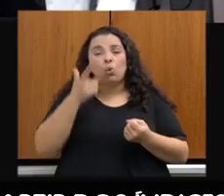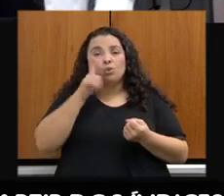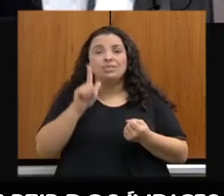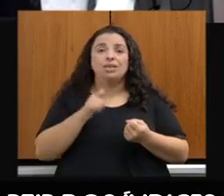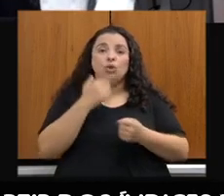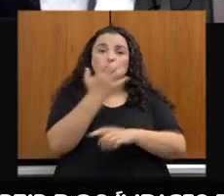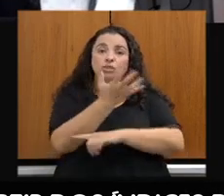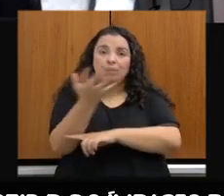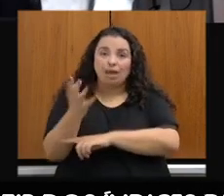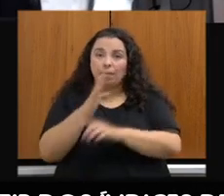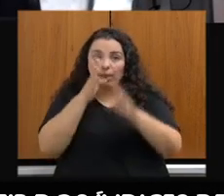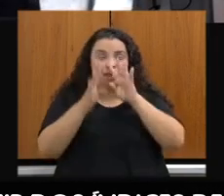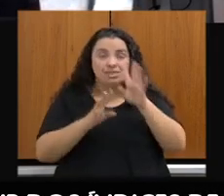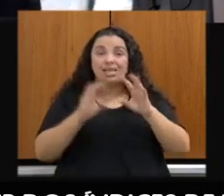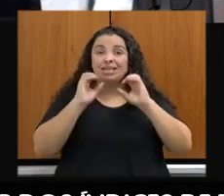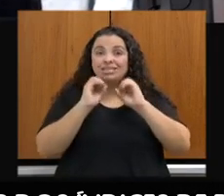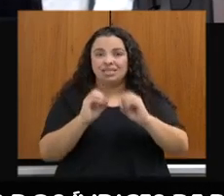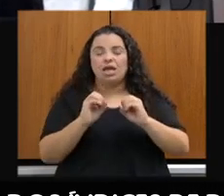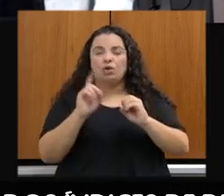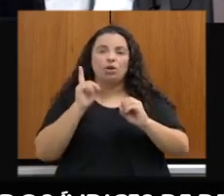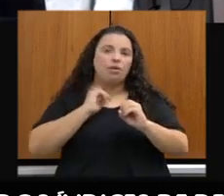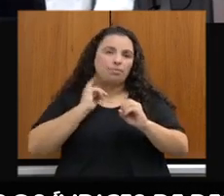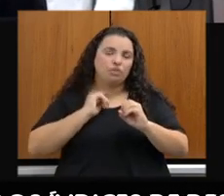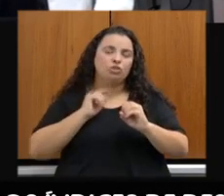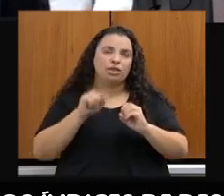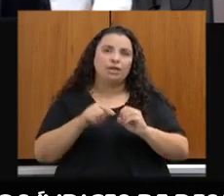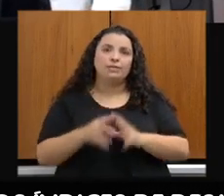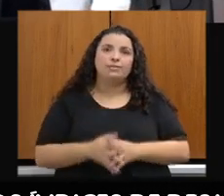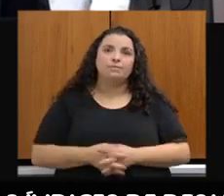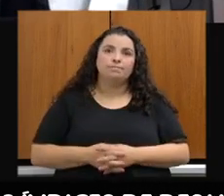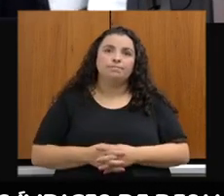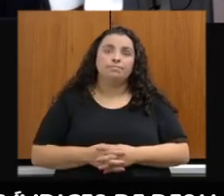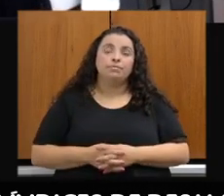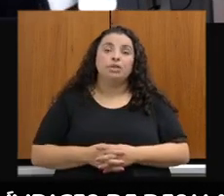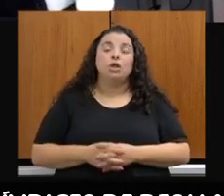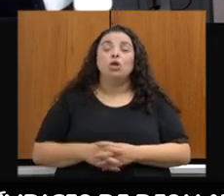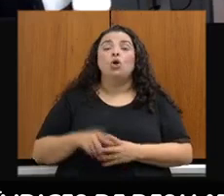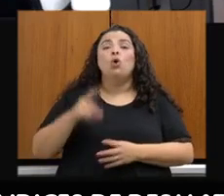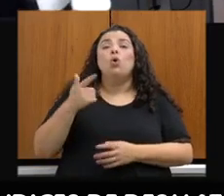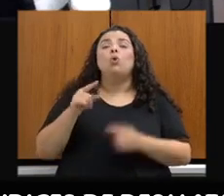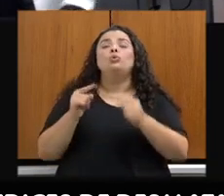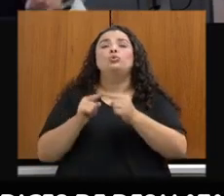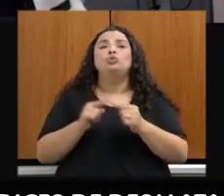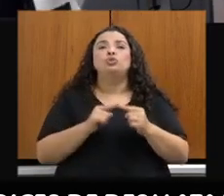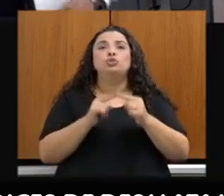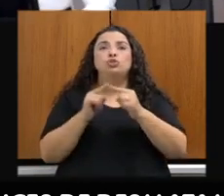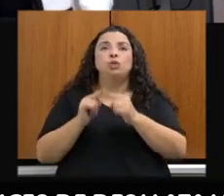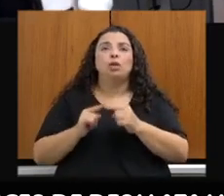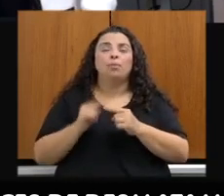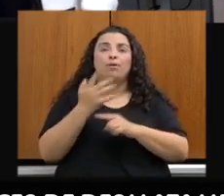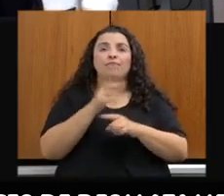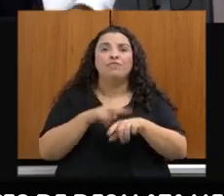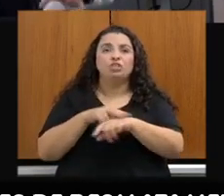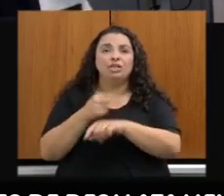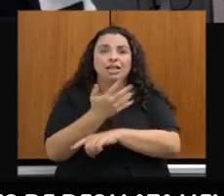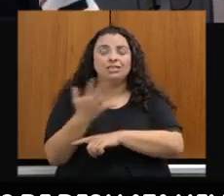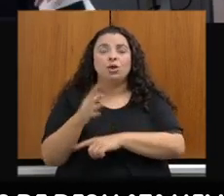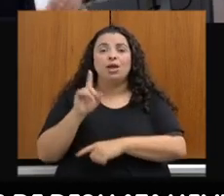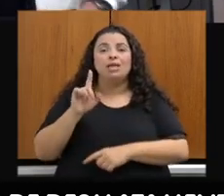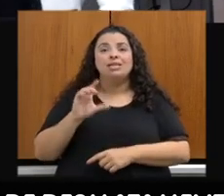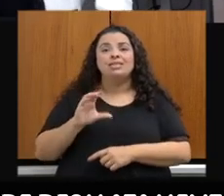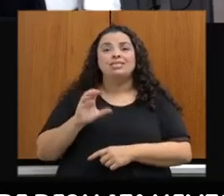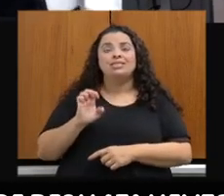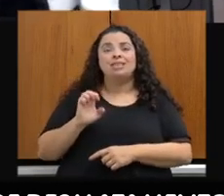Minas Gerais. Por favor. no bioma Cerrado, o mapa que vocês estão vendo acima são as áreas mais